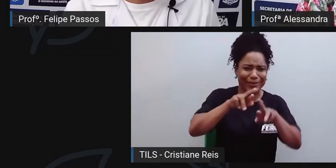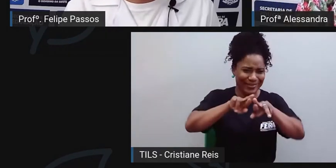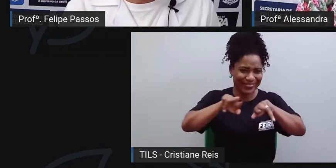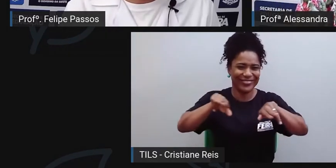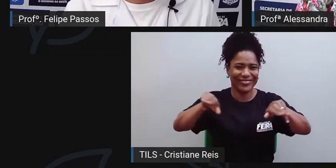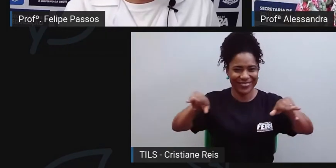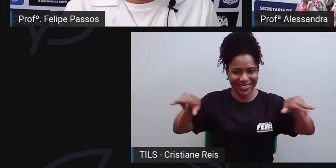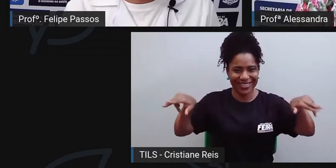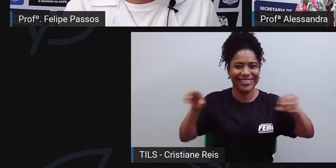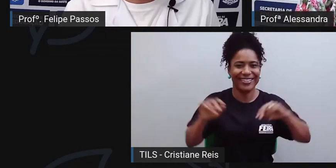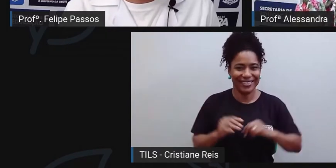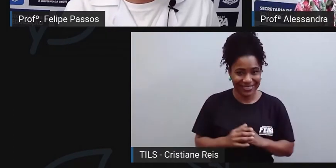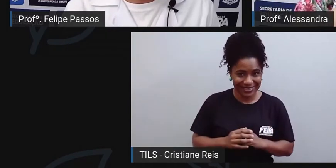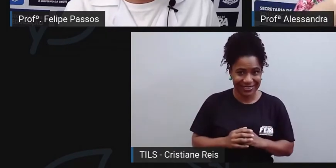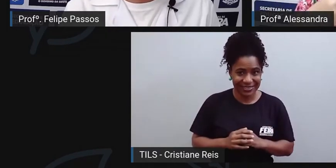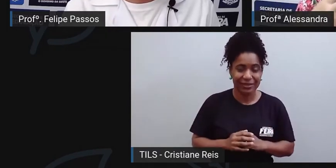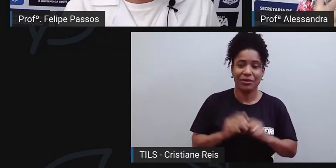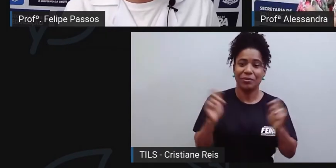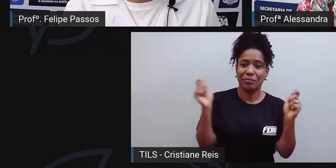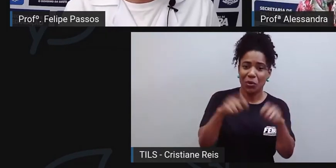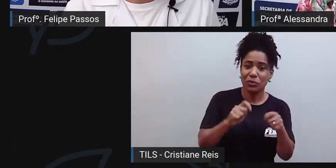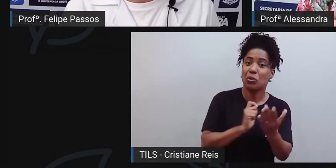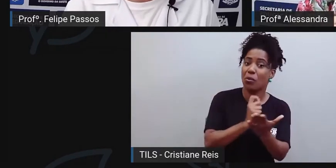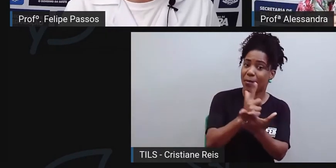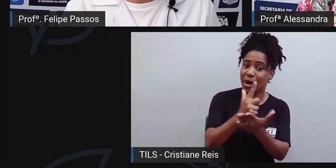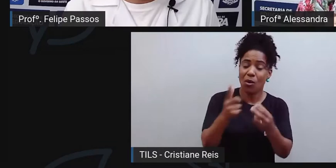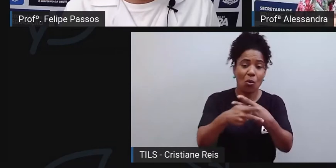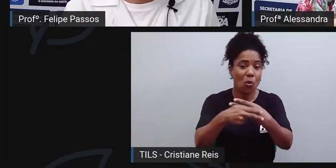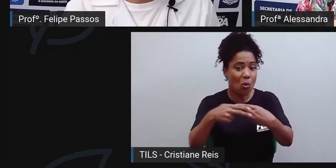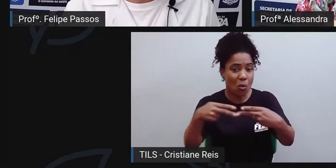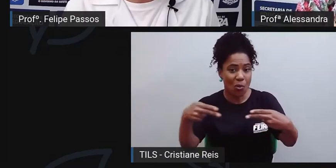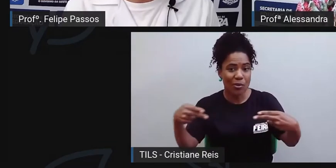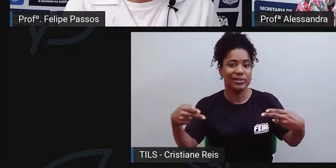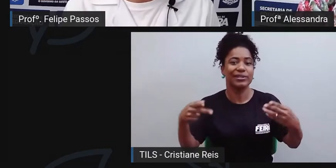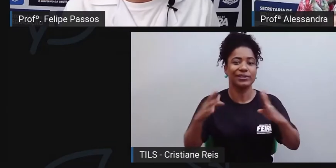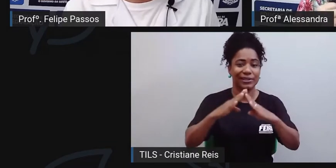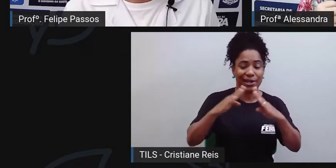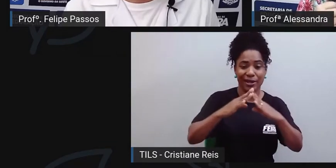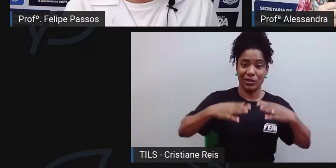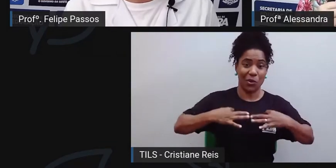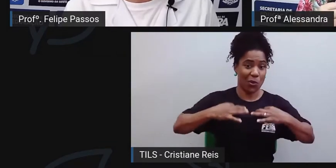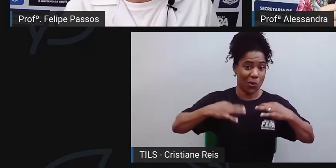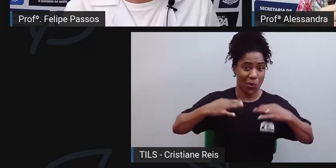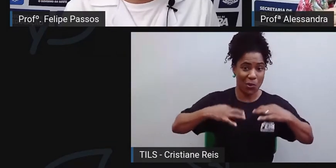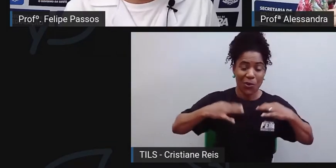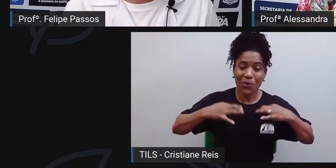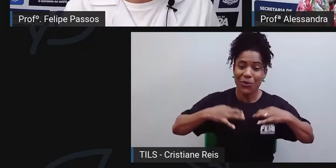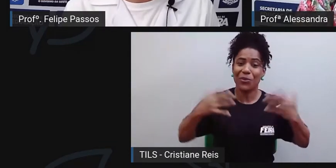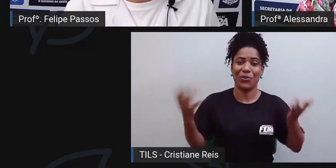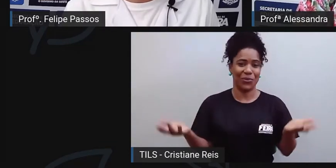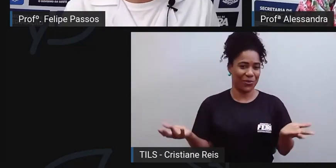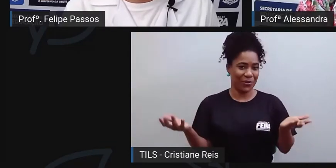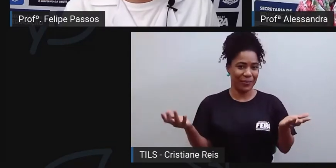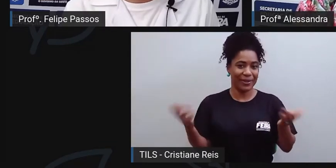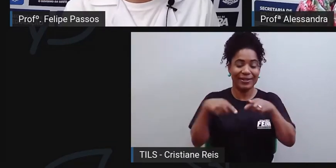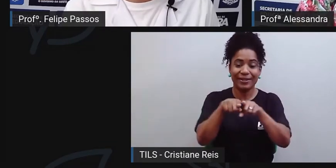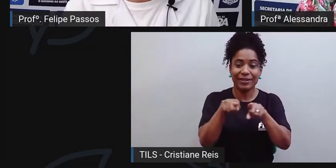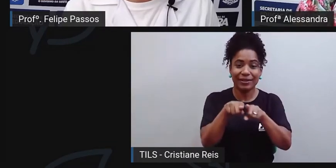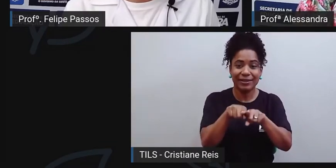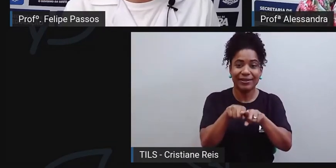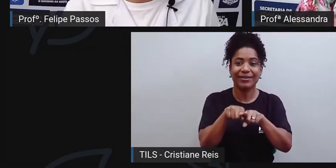né? E aí você também vai poder encontrar utensílios domésticos, você vai poder encontrar vestuário, produtos